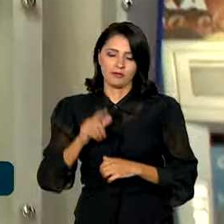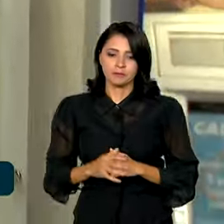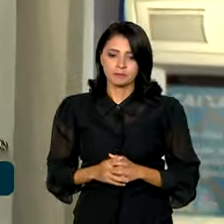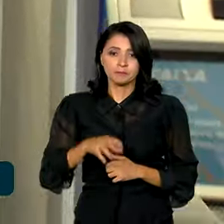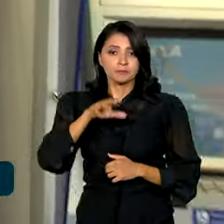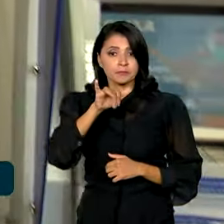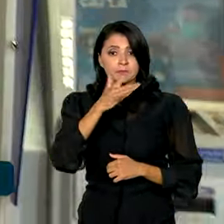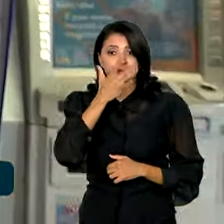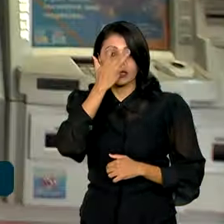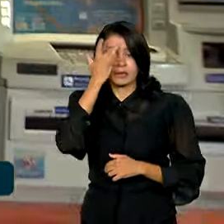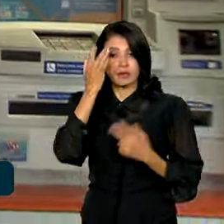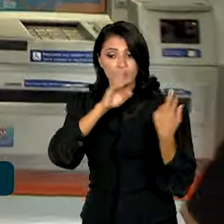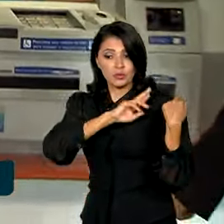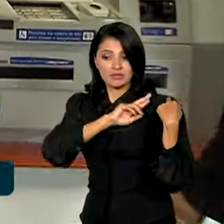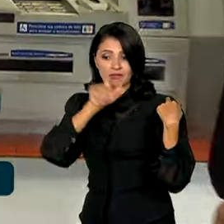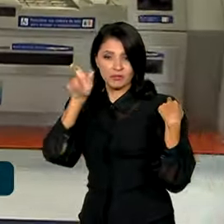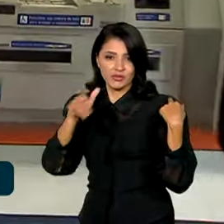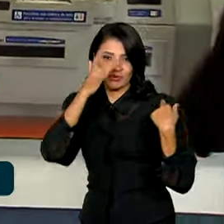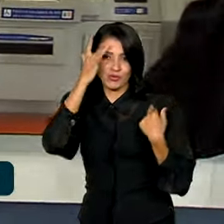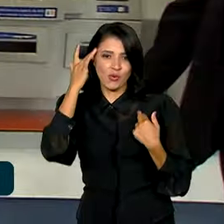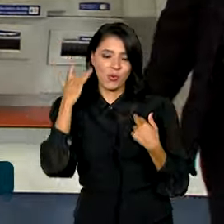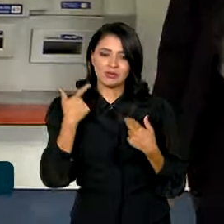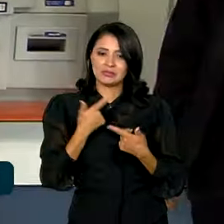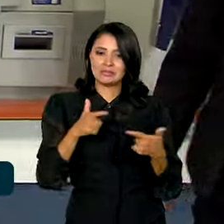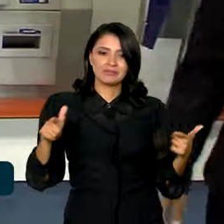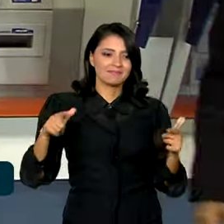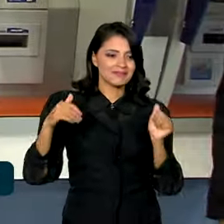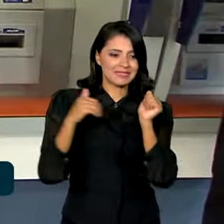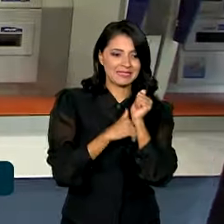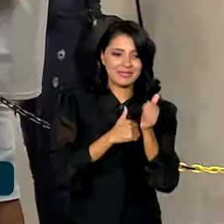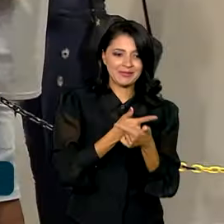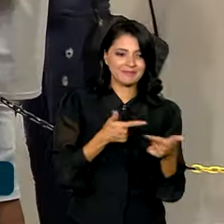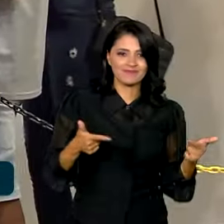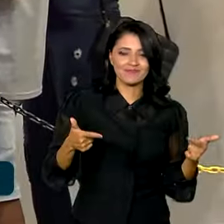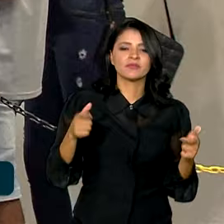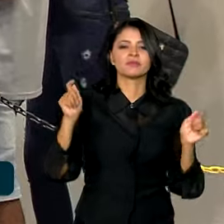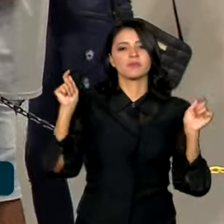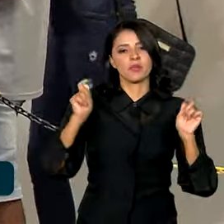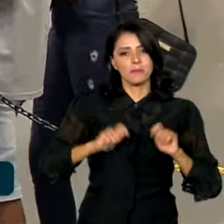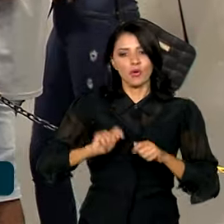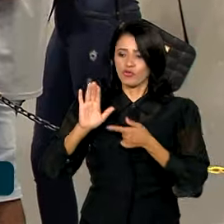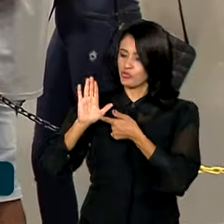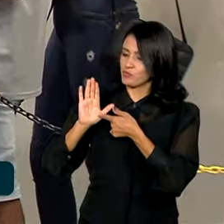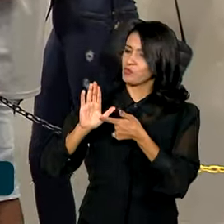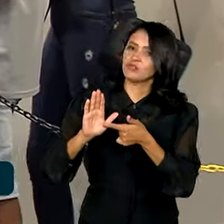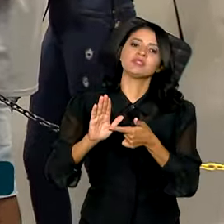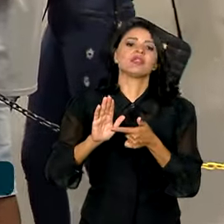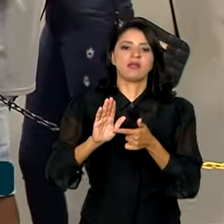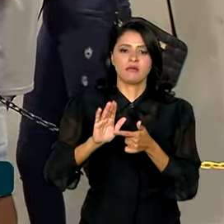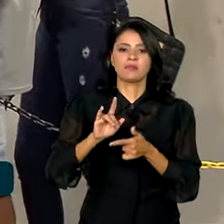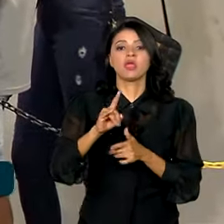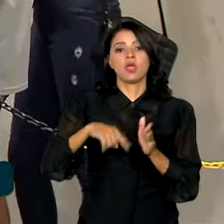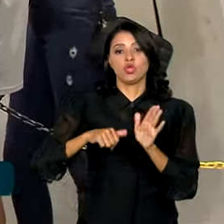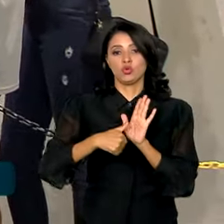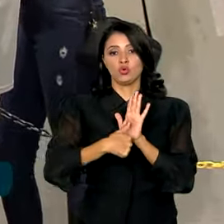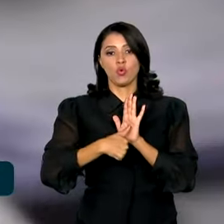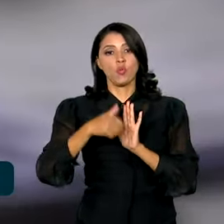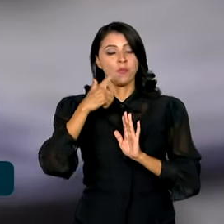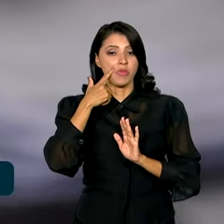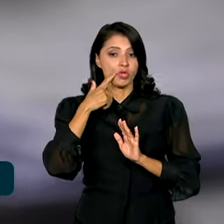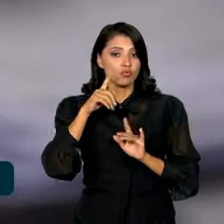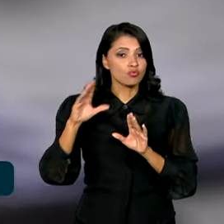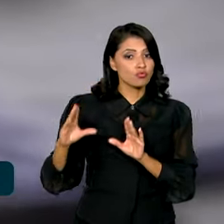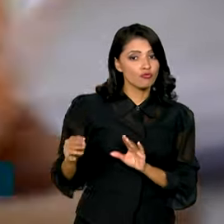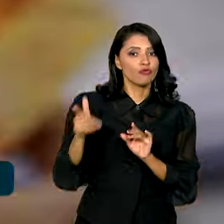o responsável familiar não tenha ainda senha cadastrada, pode apresentar documento oficial com foto